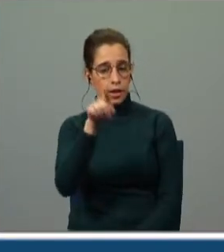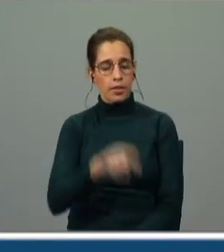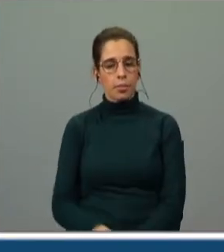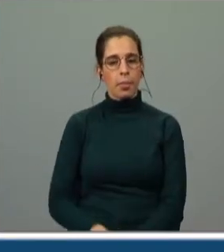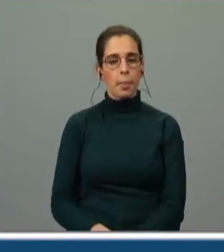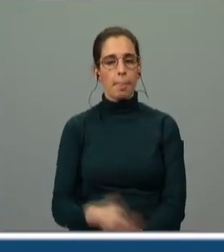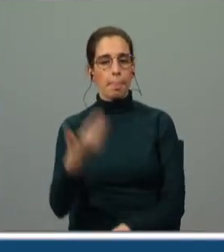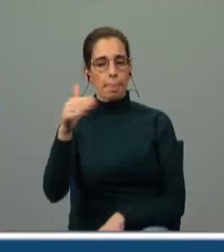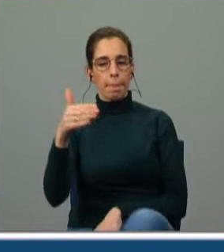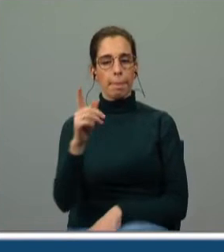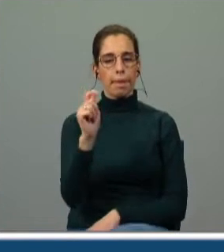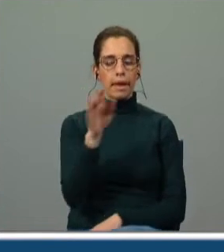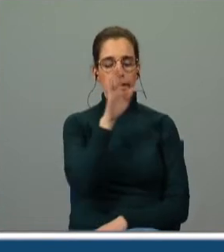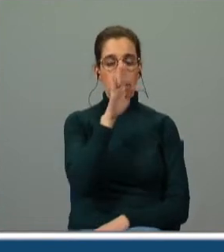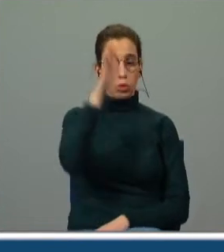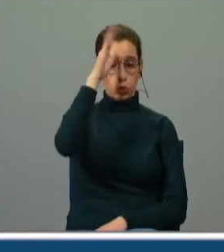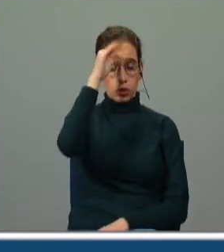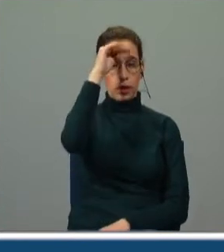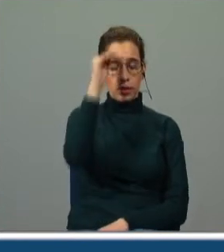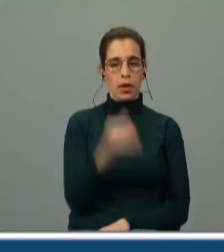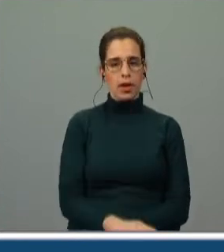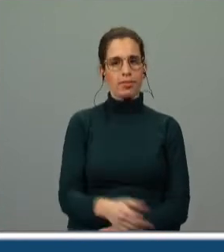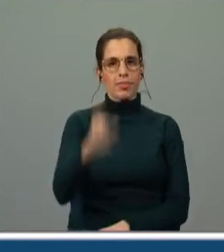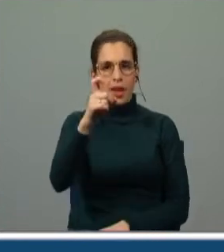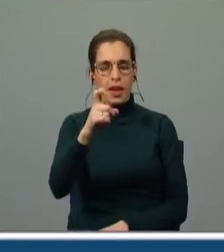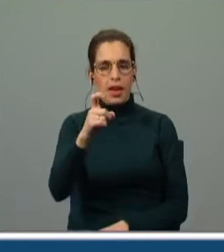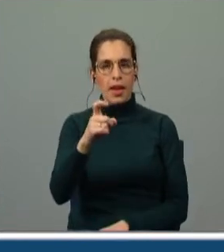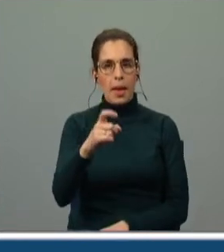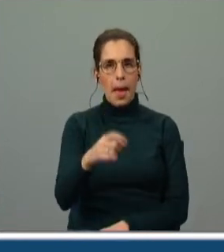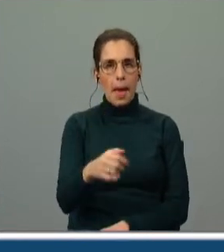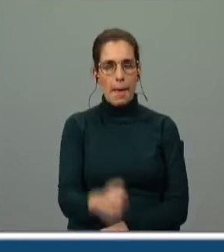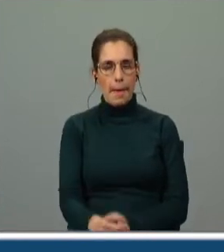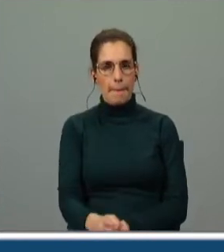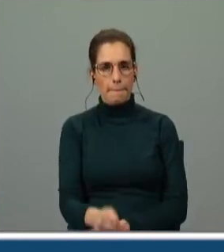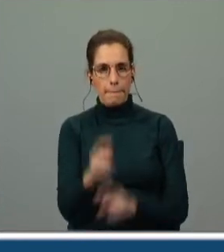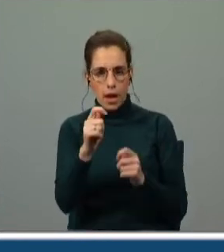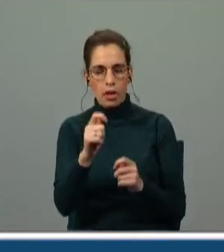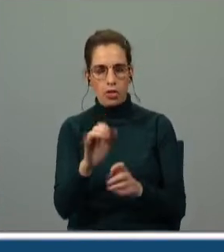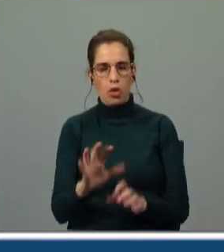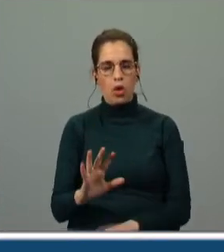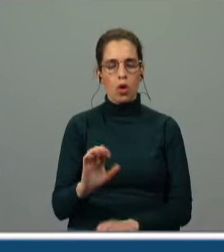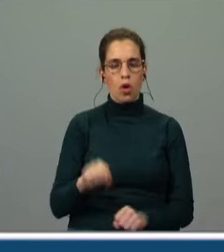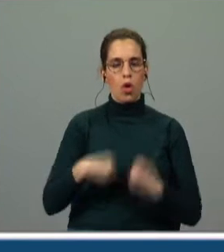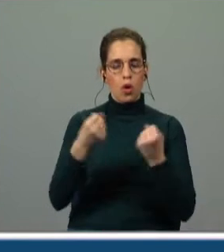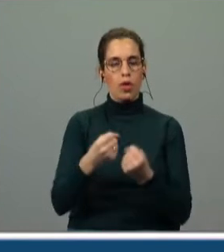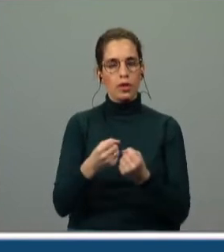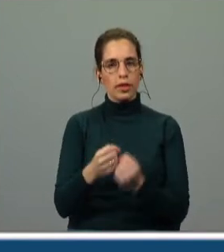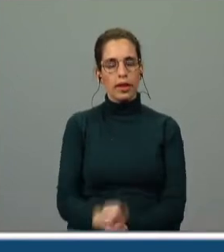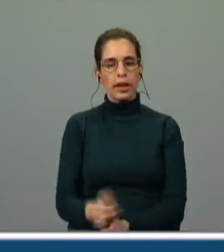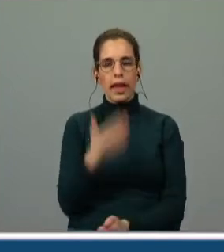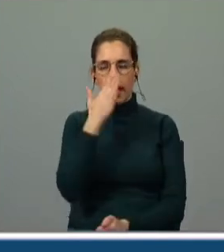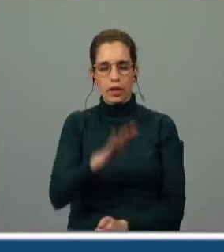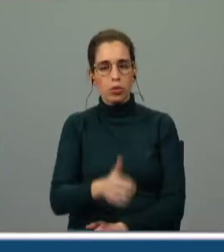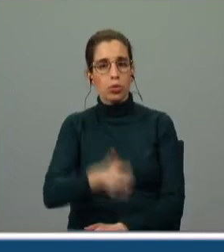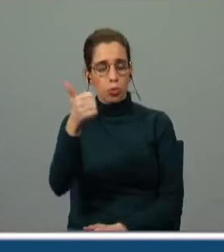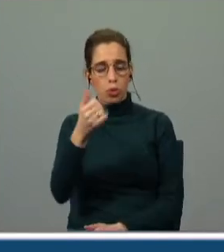nesta primeira instância. Se os animais naturalmente selvagens e cruéis são capazes atitudes piadosas com crianças indefesas e ela